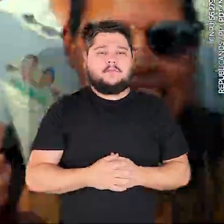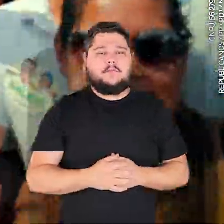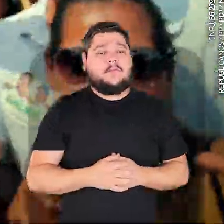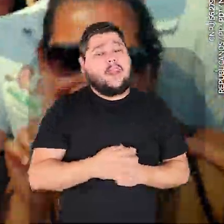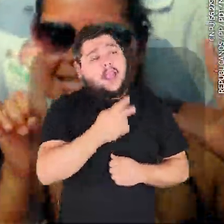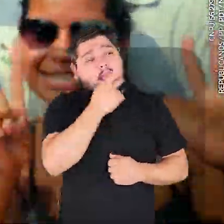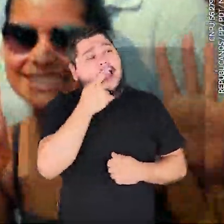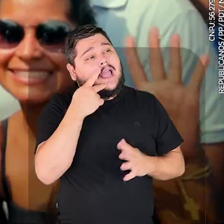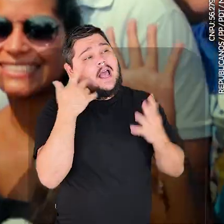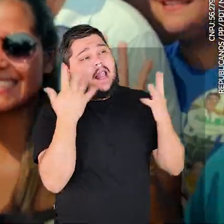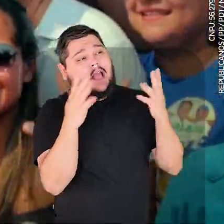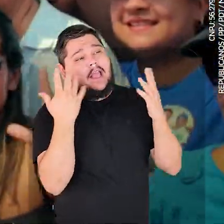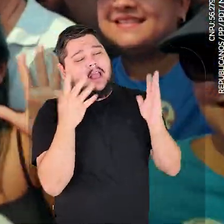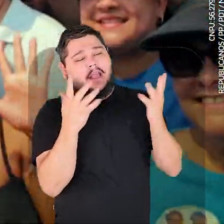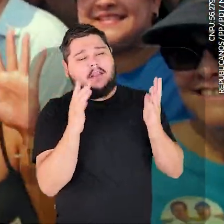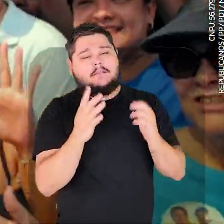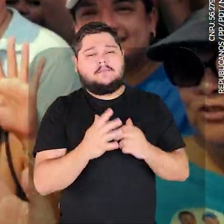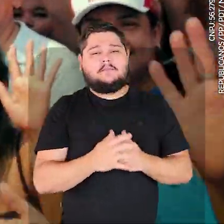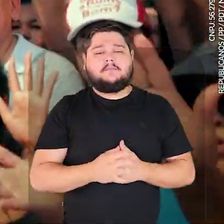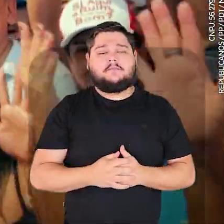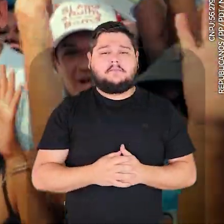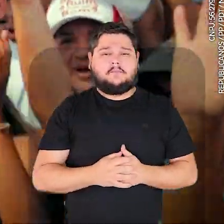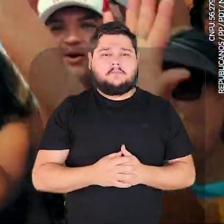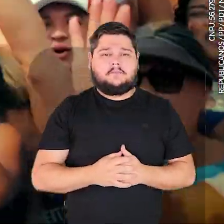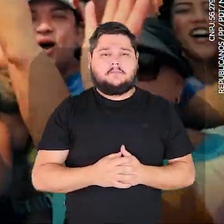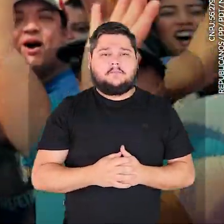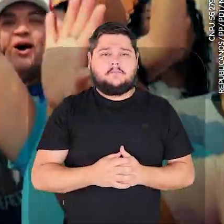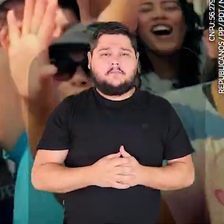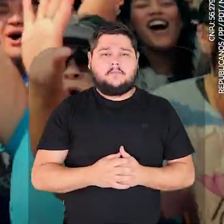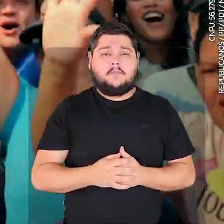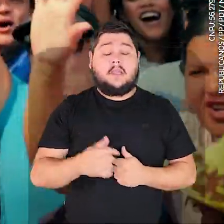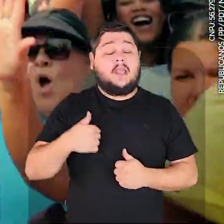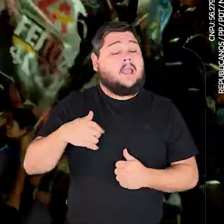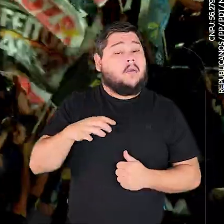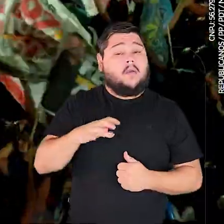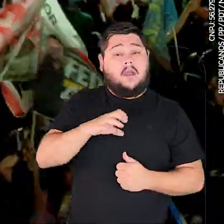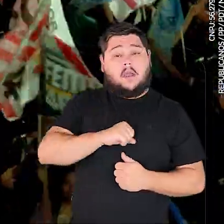videriosa. No dia 7 de outubro, vamos fazer uma grande festa da vitória.